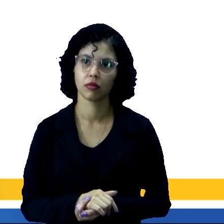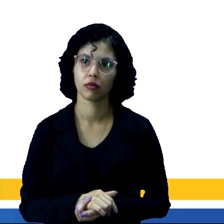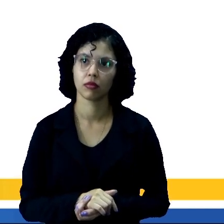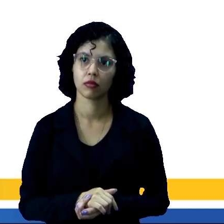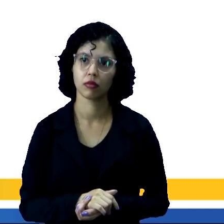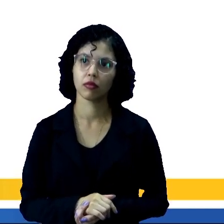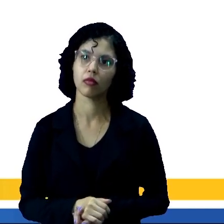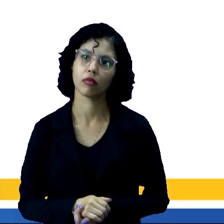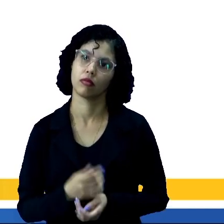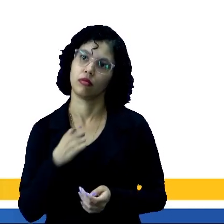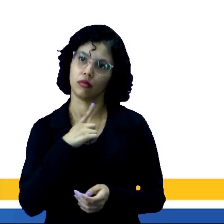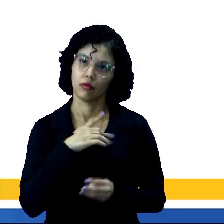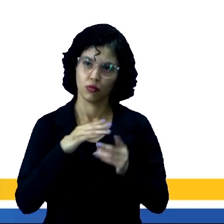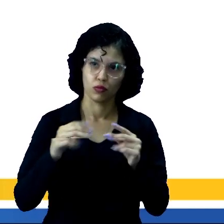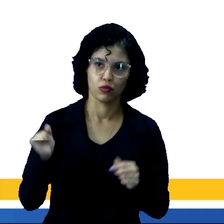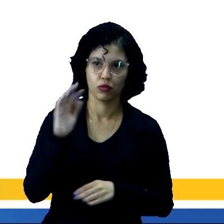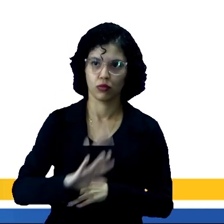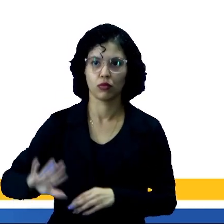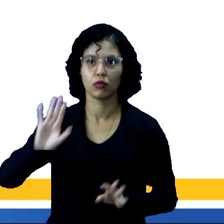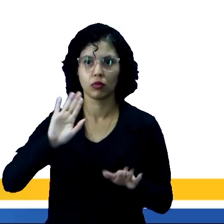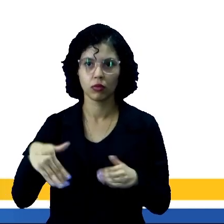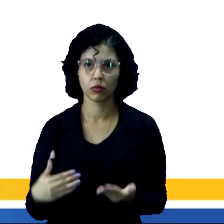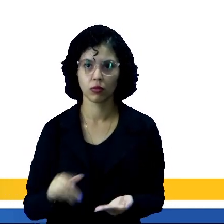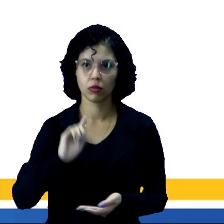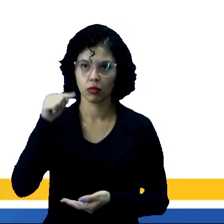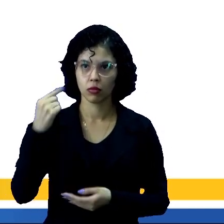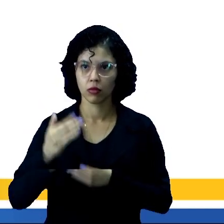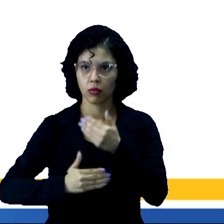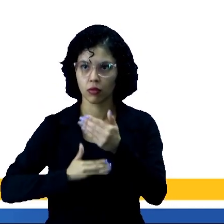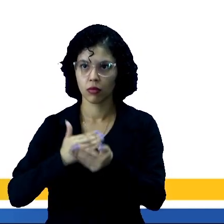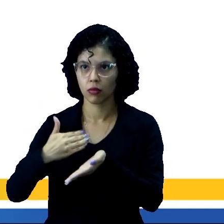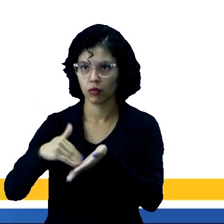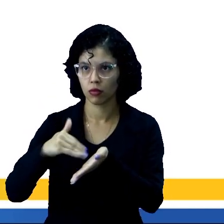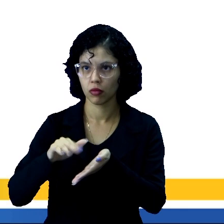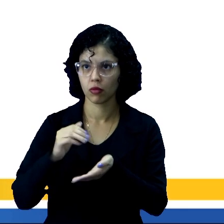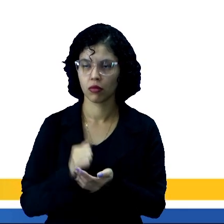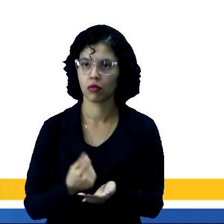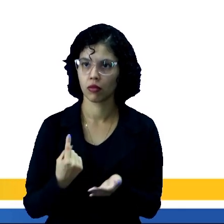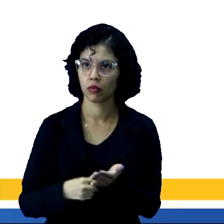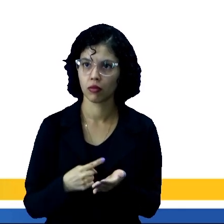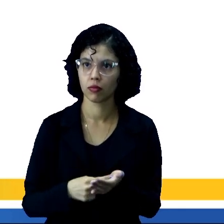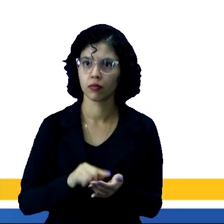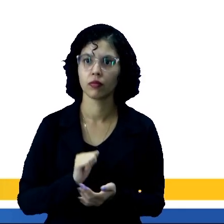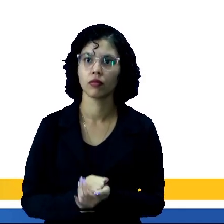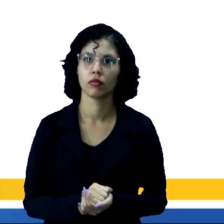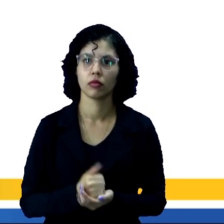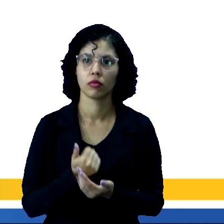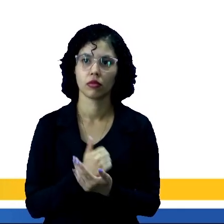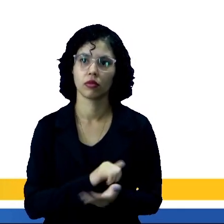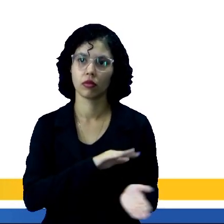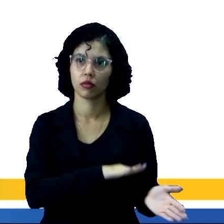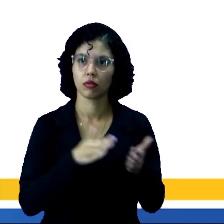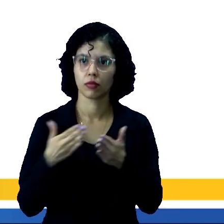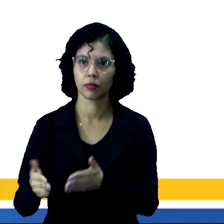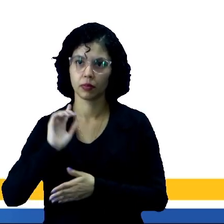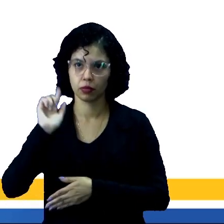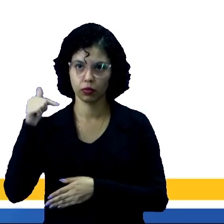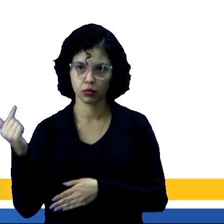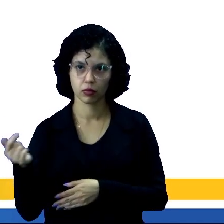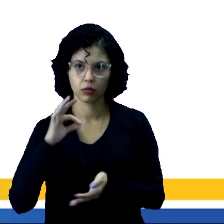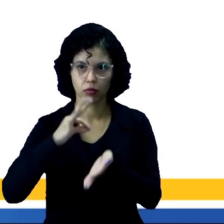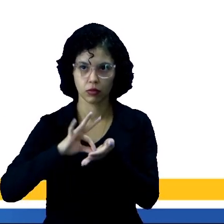Então, é uma porção do território nacional a qual, após regular processo administrativo de demarcação, passa após a